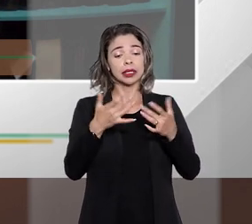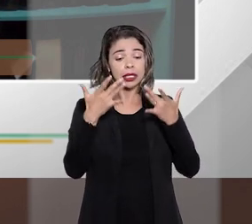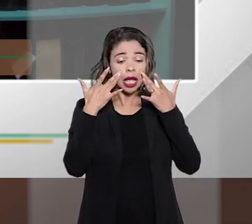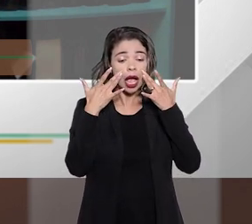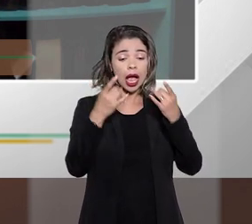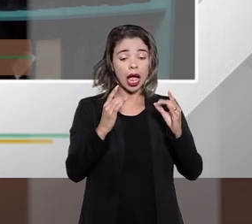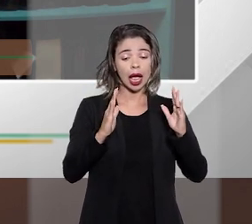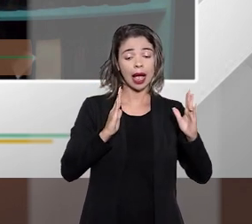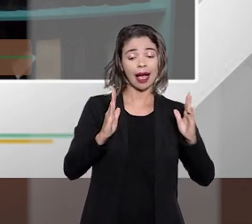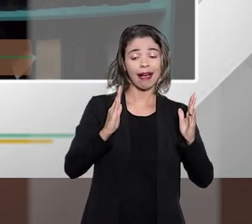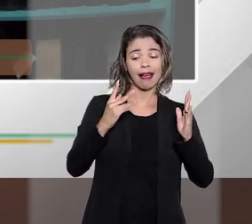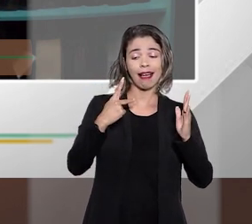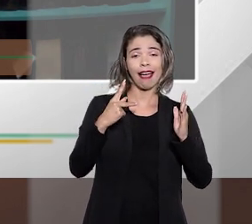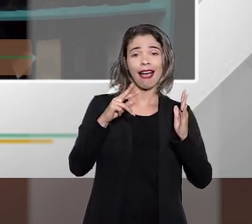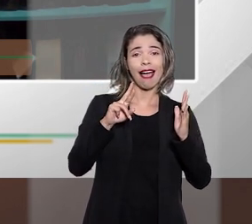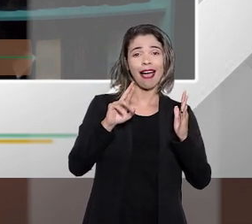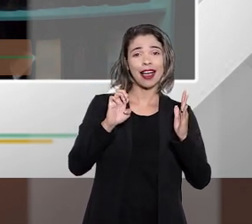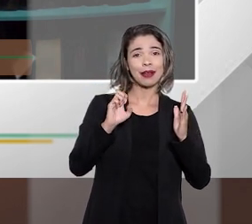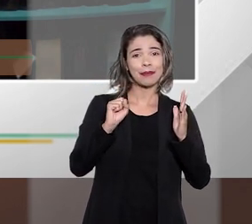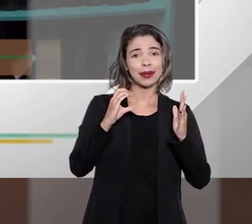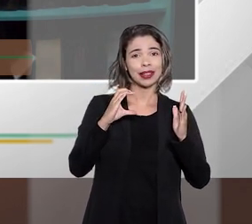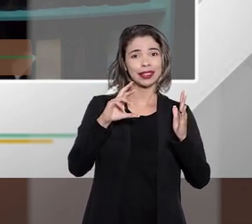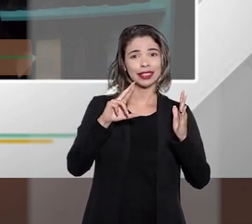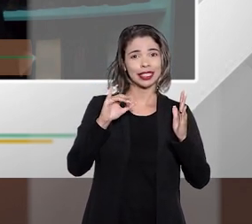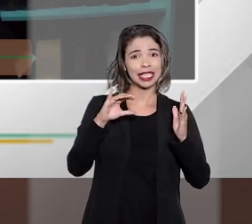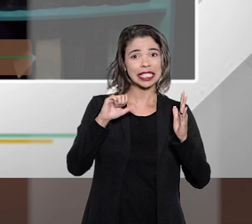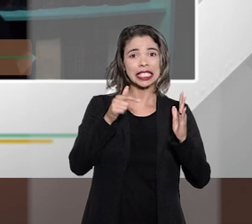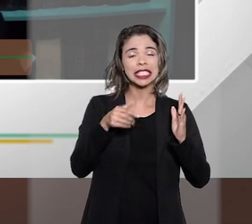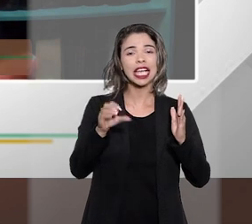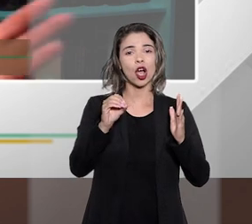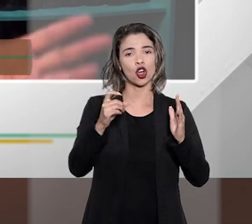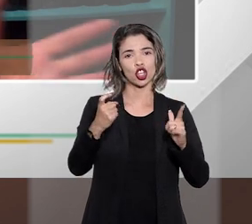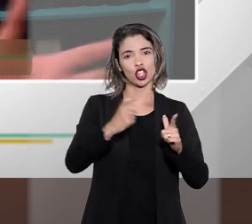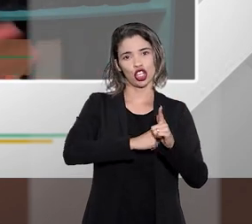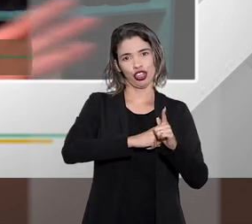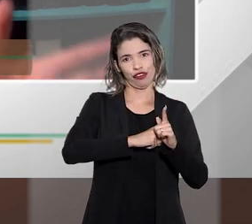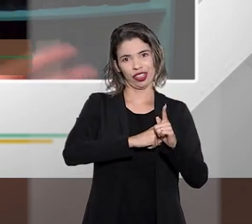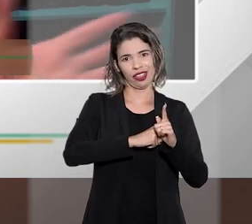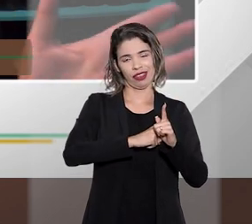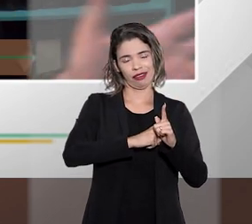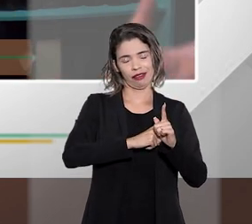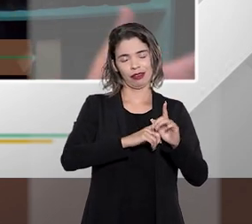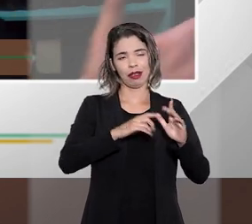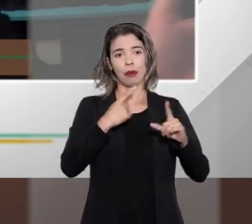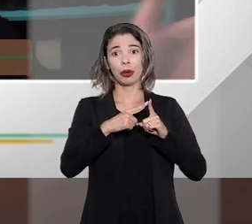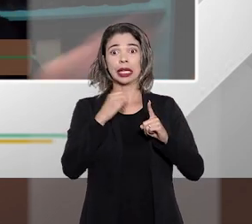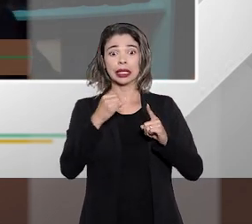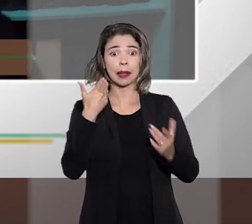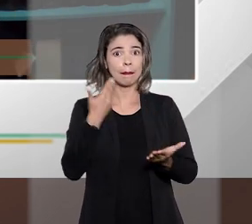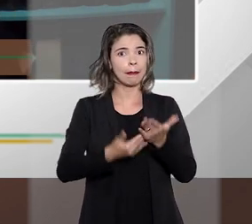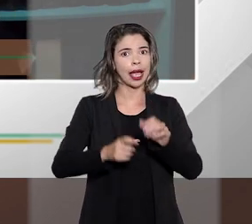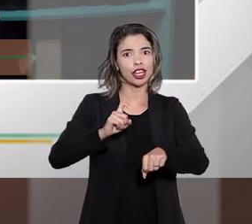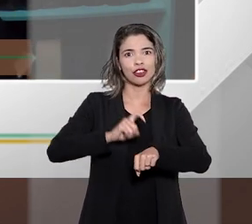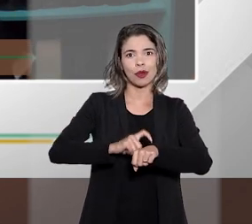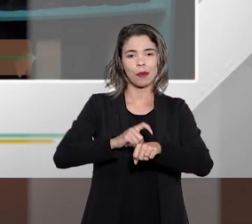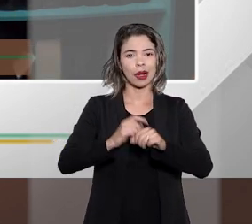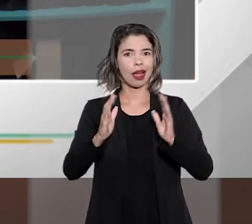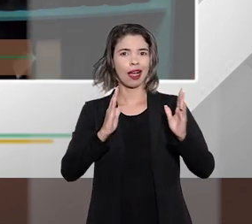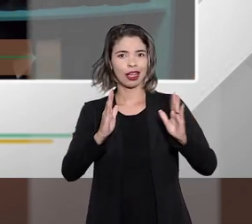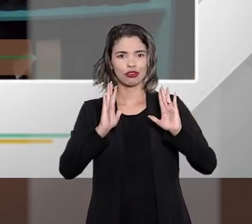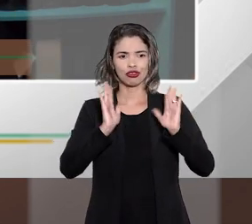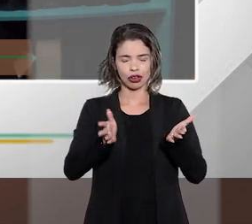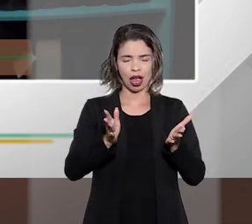impede a a impede a cobrança judicial mas não a cobrança da dívida como inclusive o STJ já